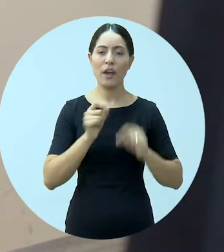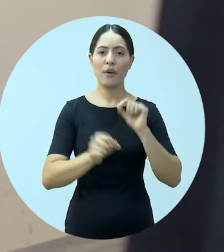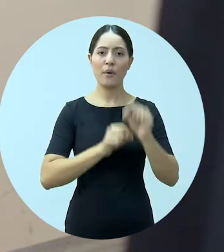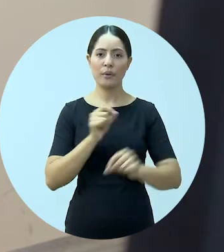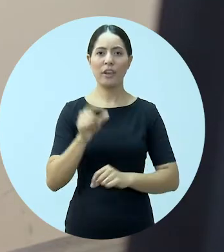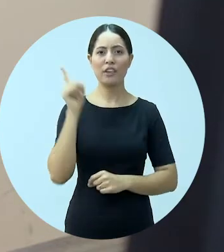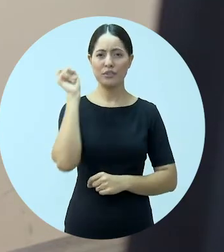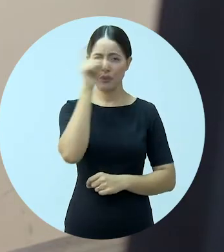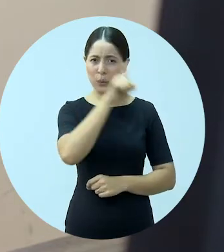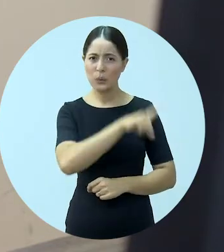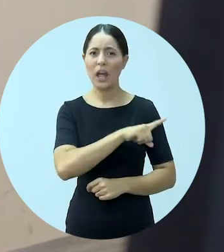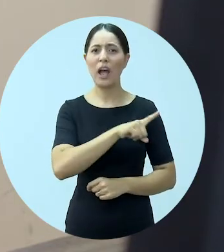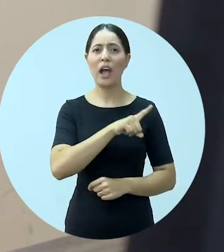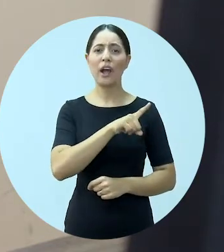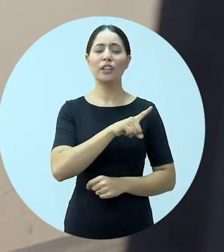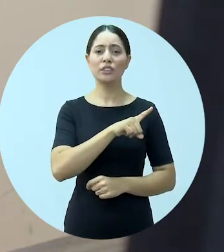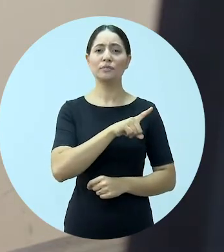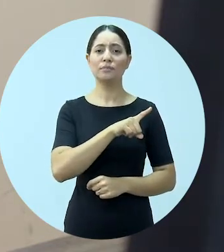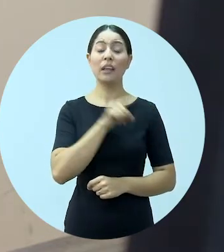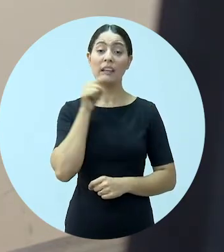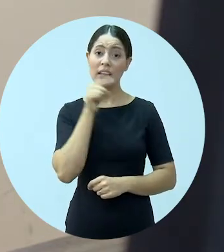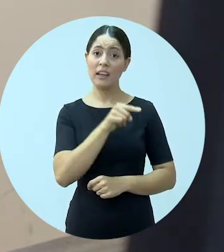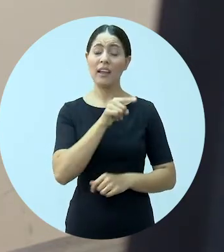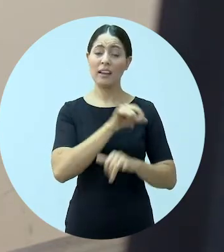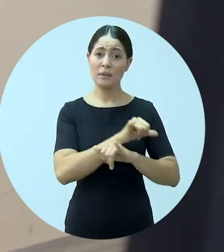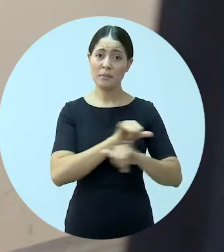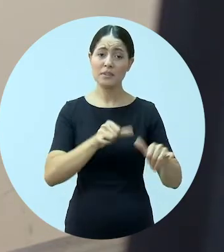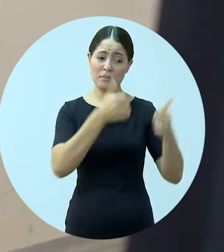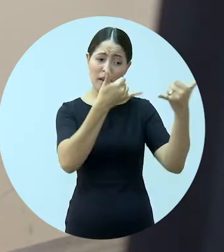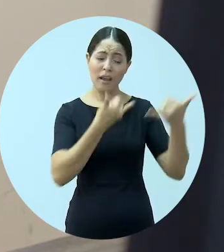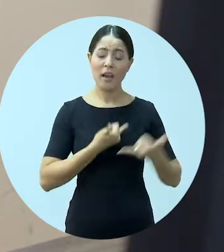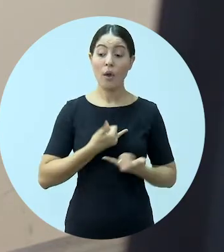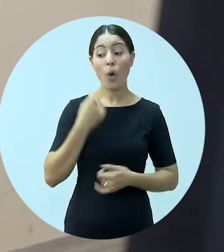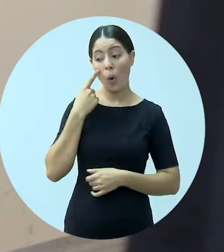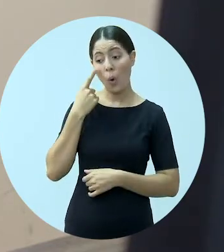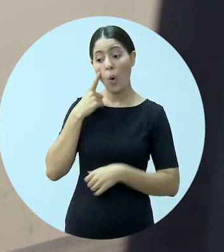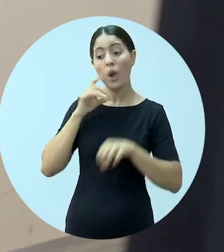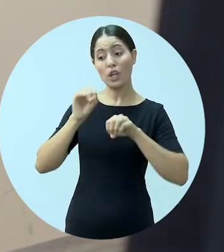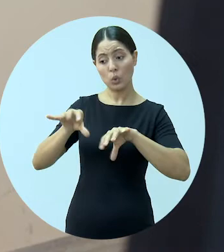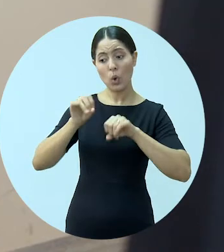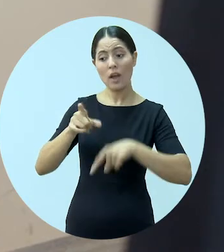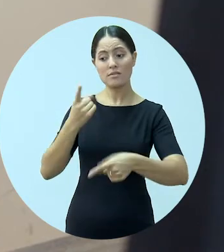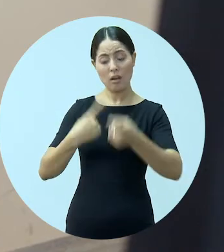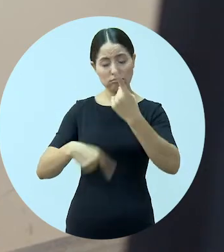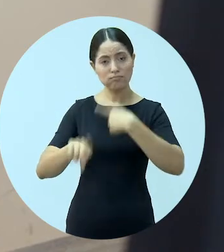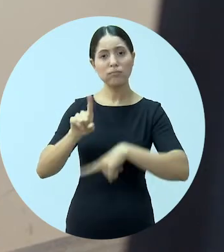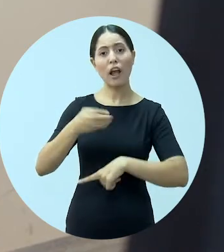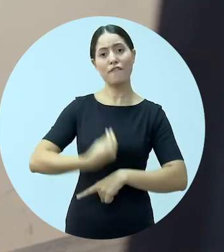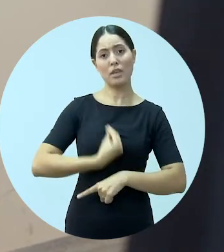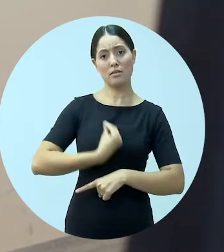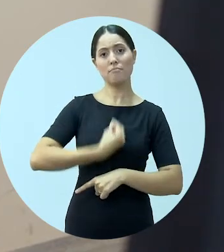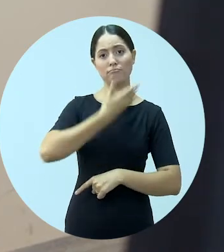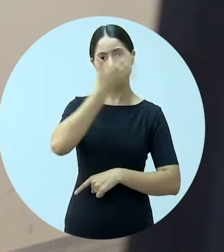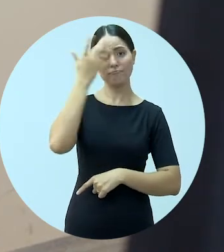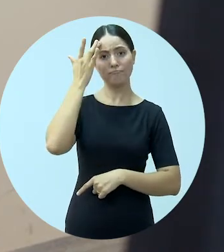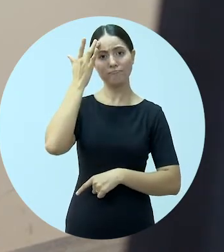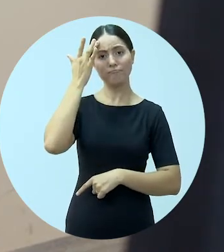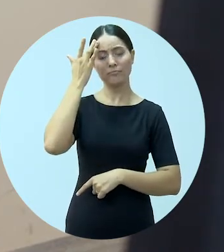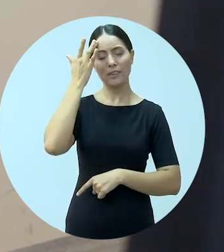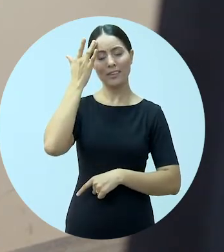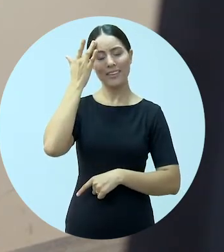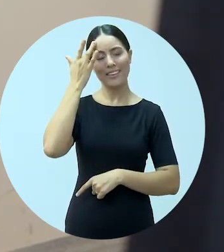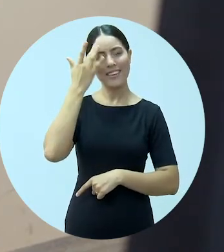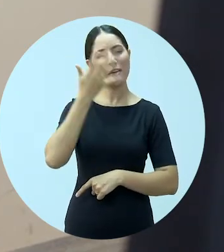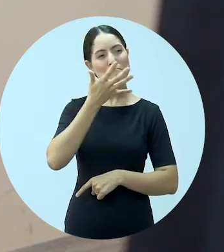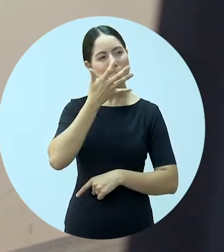tinha muita dificuldade, sempre teve muita dificuldade. E ele falava que a educação era a transformação da nossa vida,